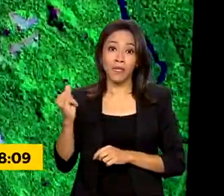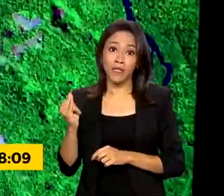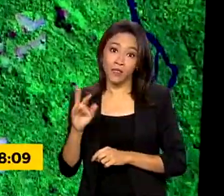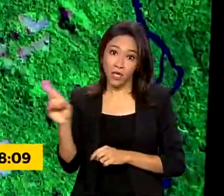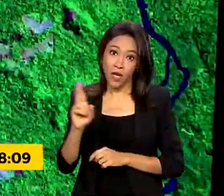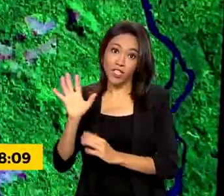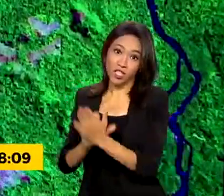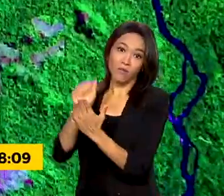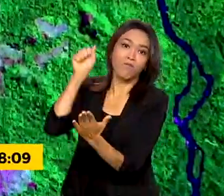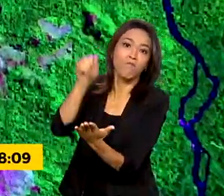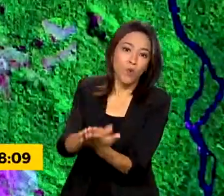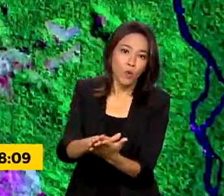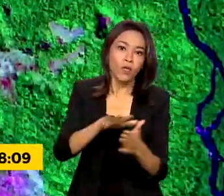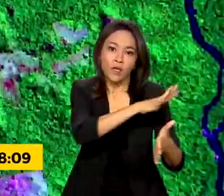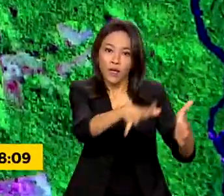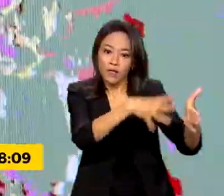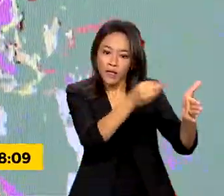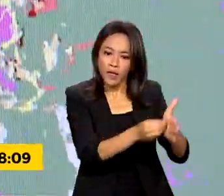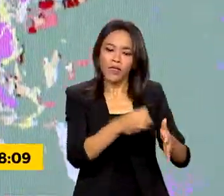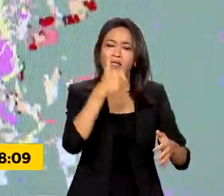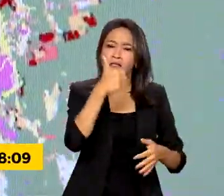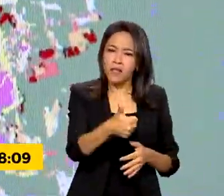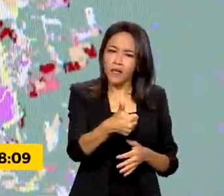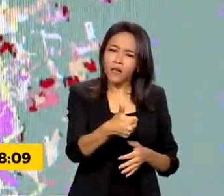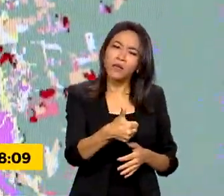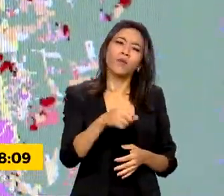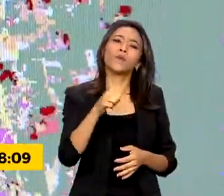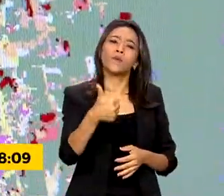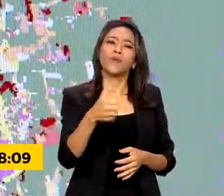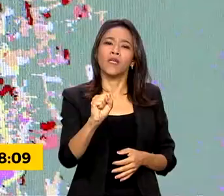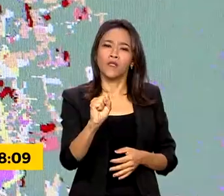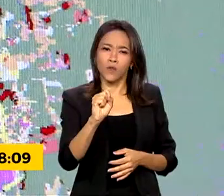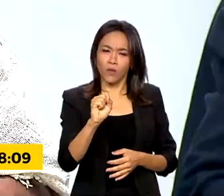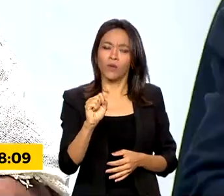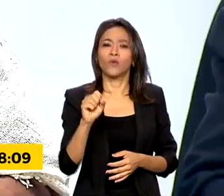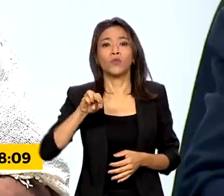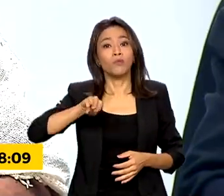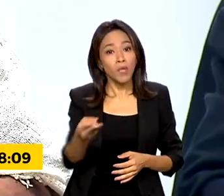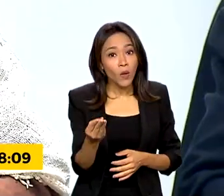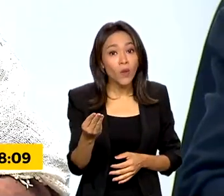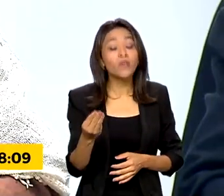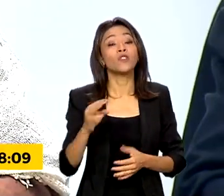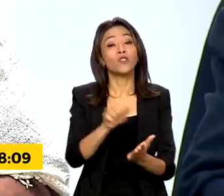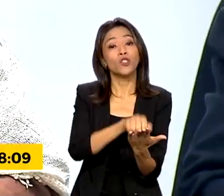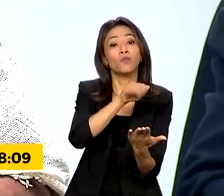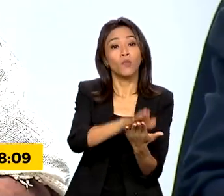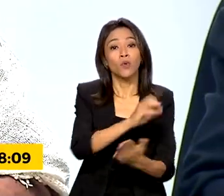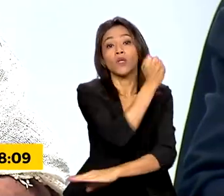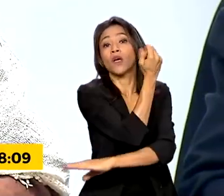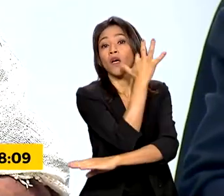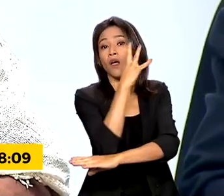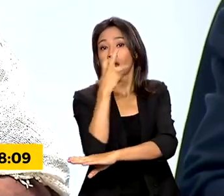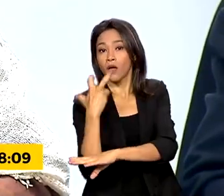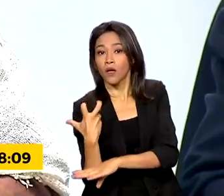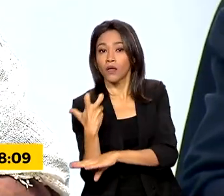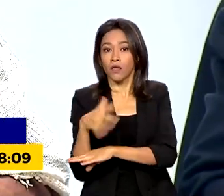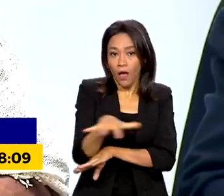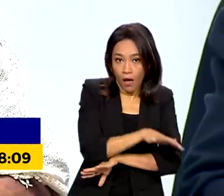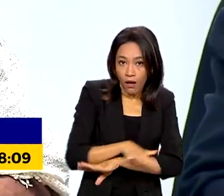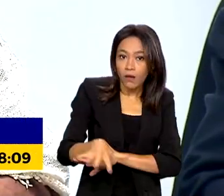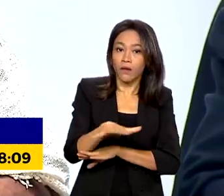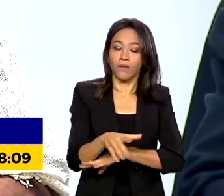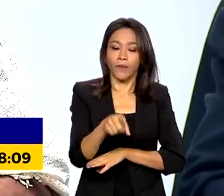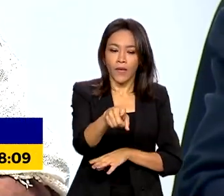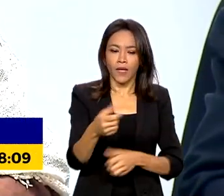Amazônia e 118 milhões de reais em multas no Cerrado. Vejam o que uma decisão política, o que uma